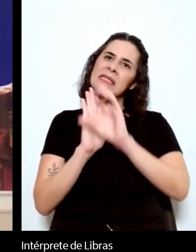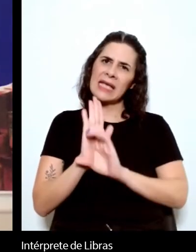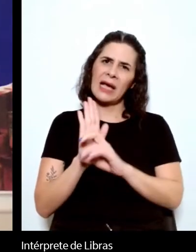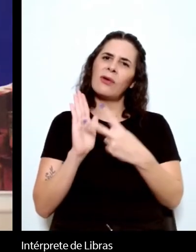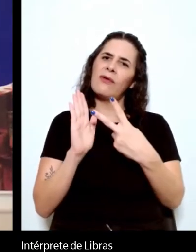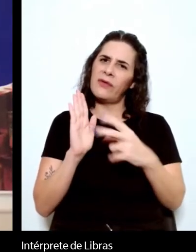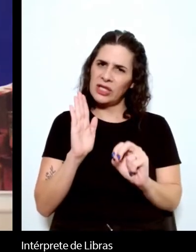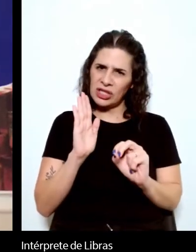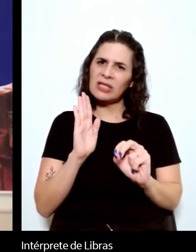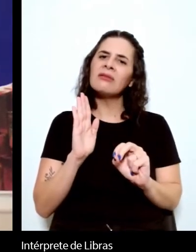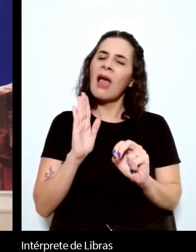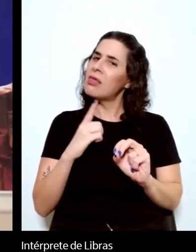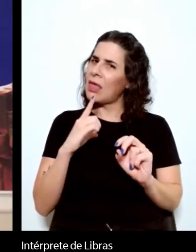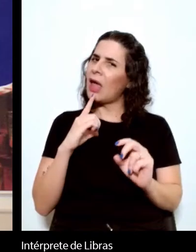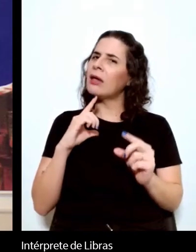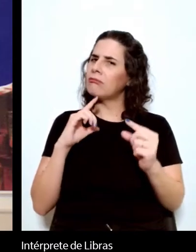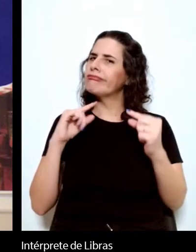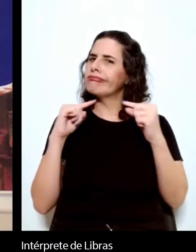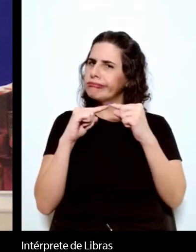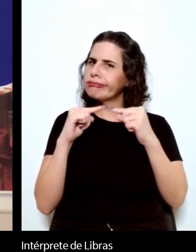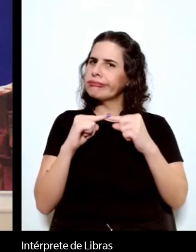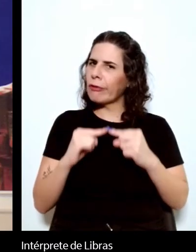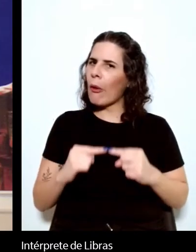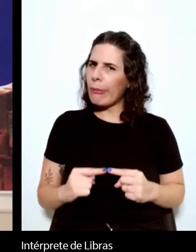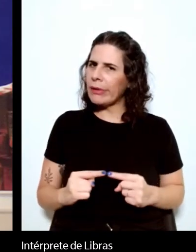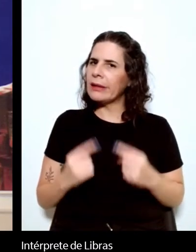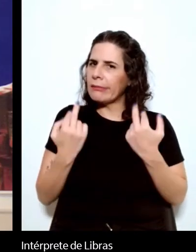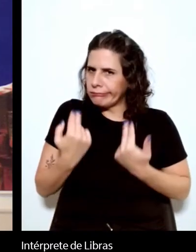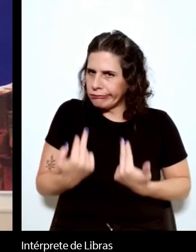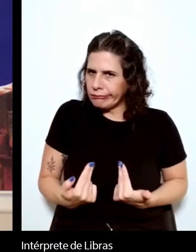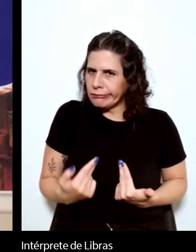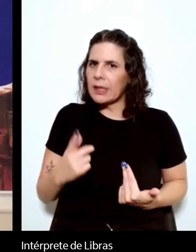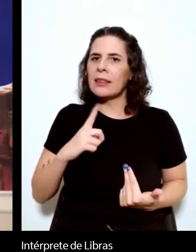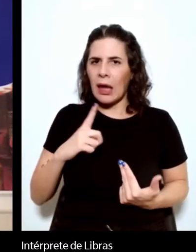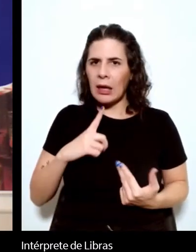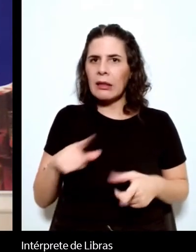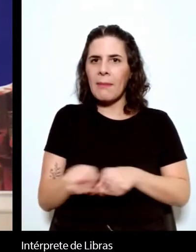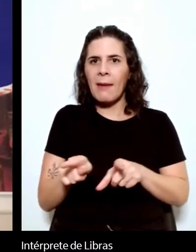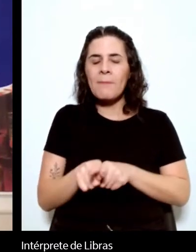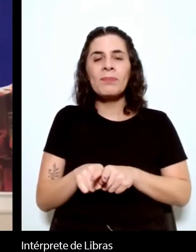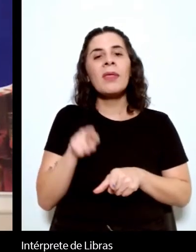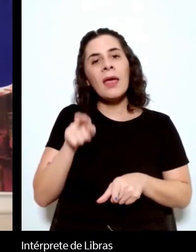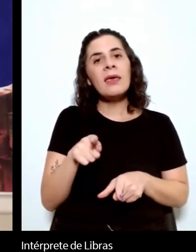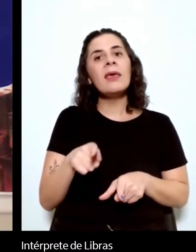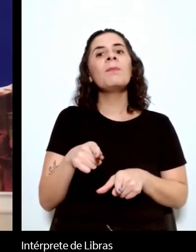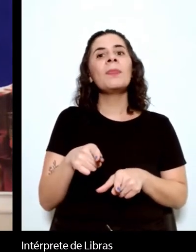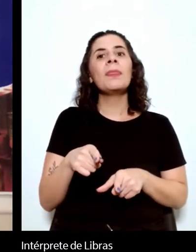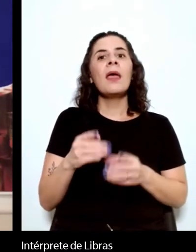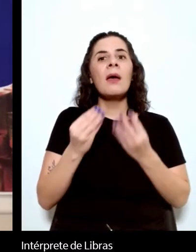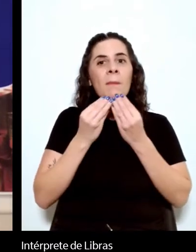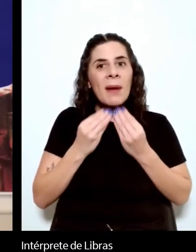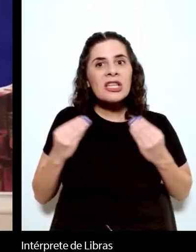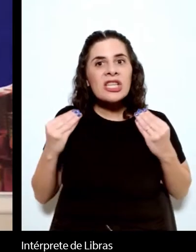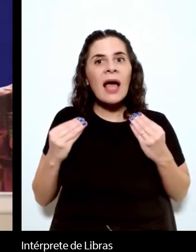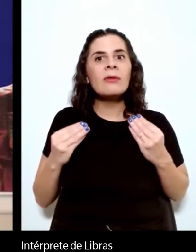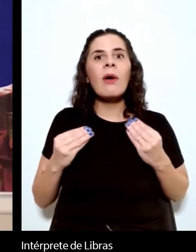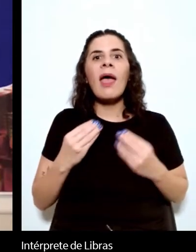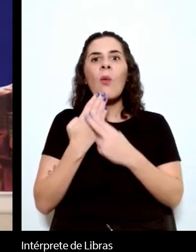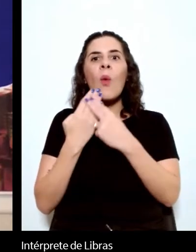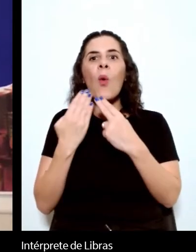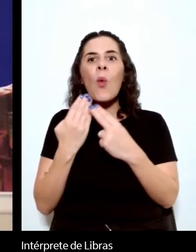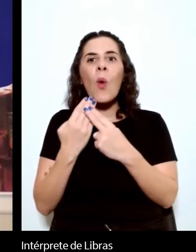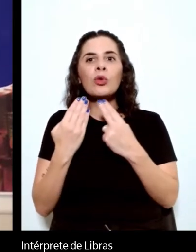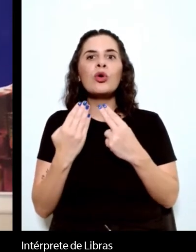em comum. E o neobarroco também aponta Machado como sendo os autores que pertencem a uma cidade, ou a cidade